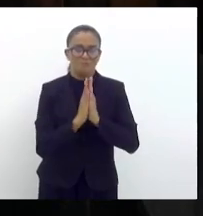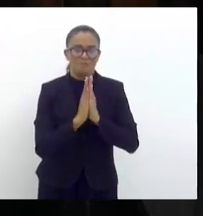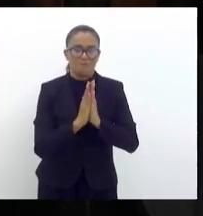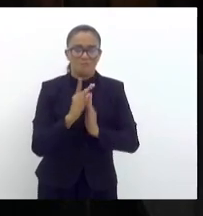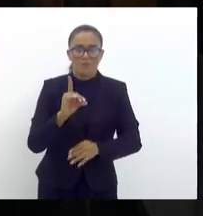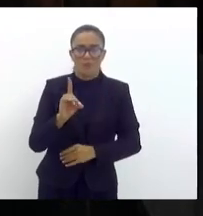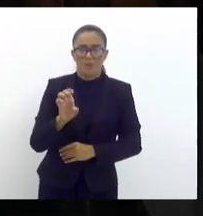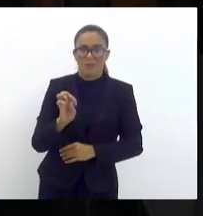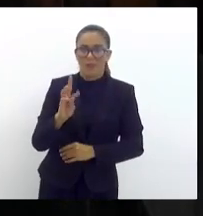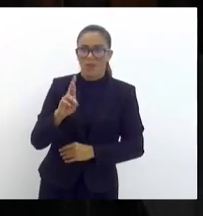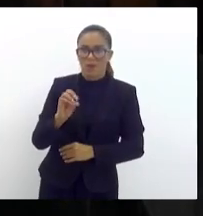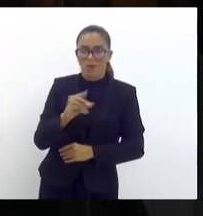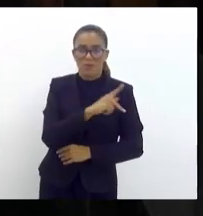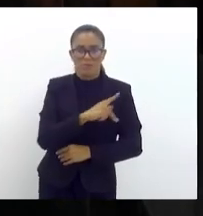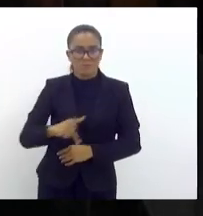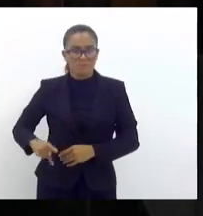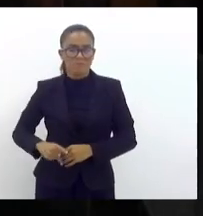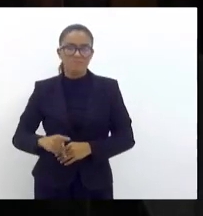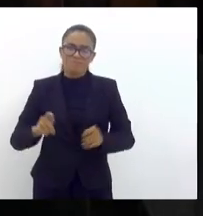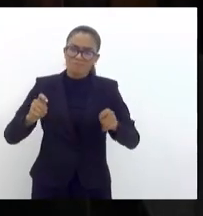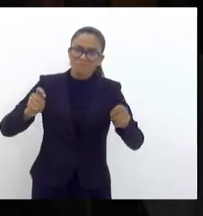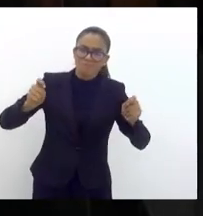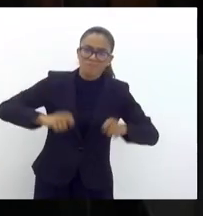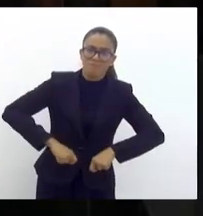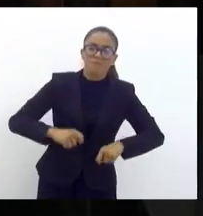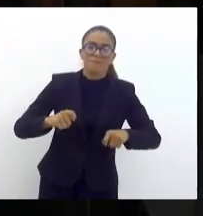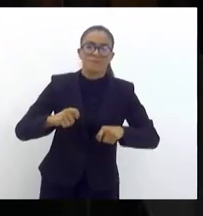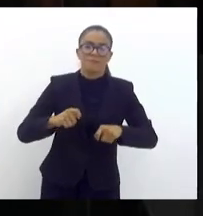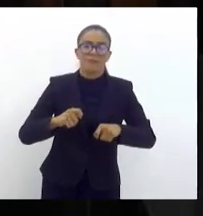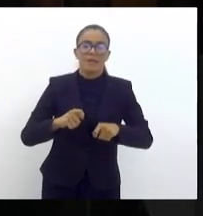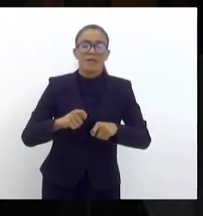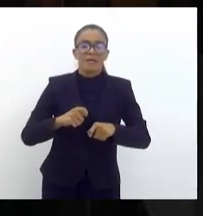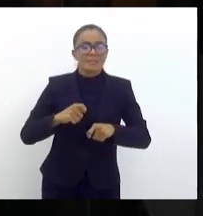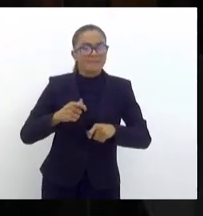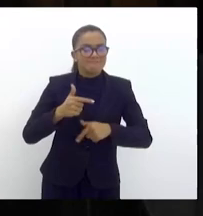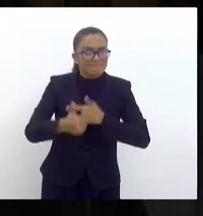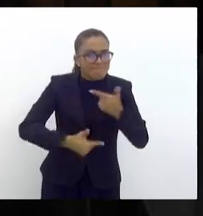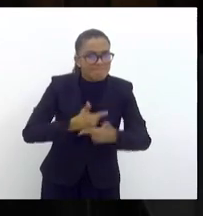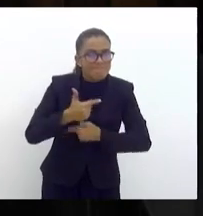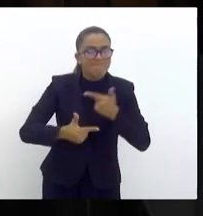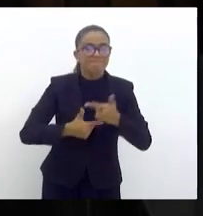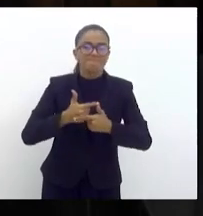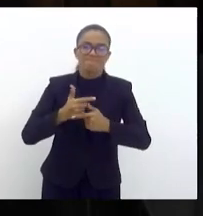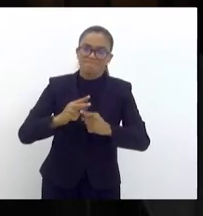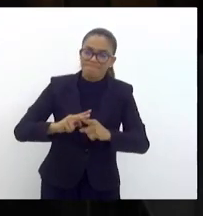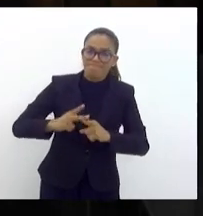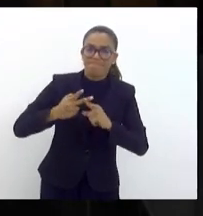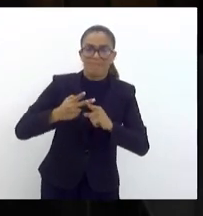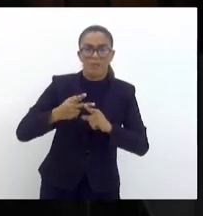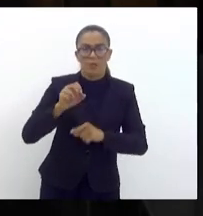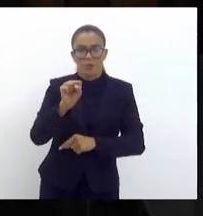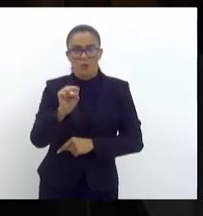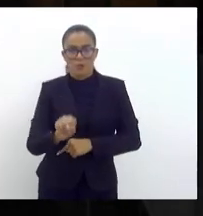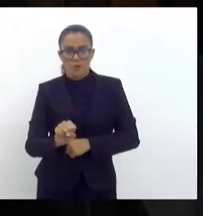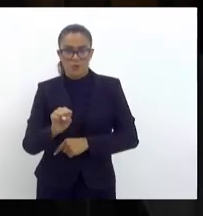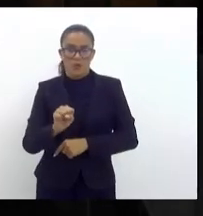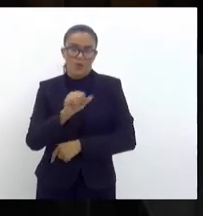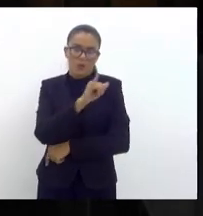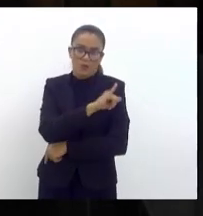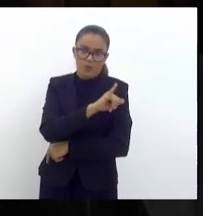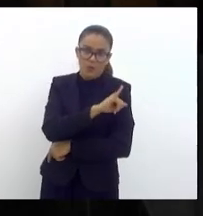senhor presidente, para que possa intensificar no sul fluminense uma